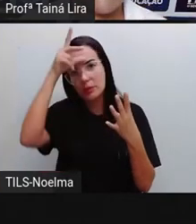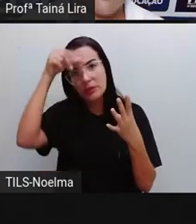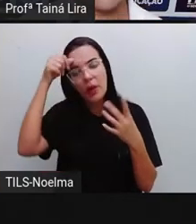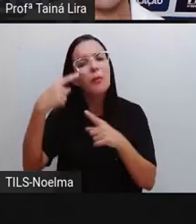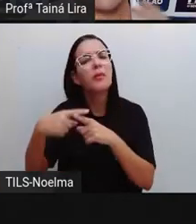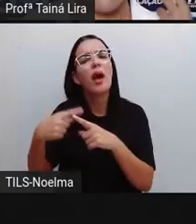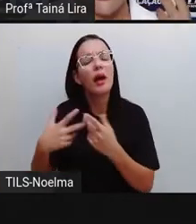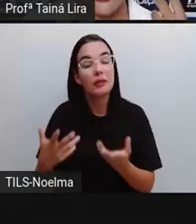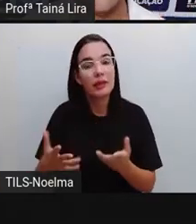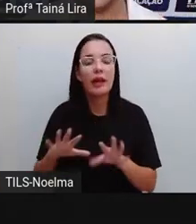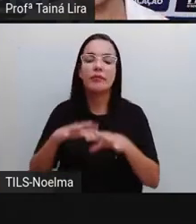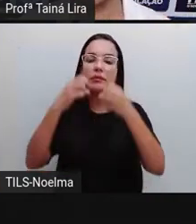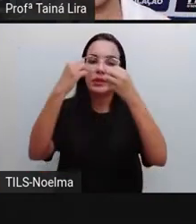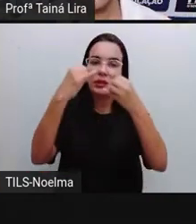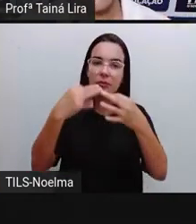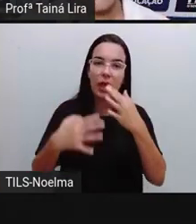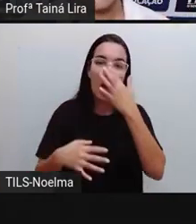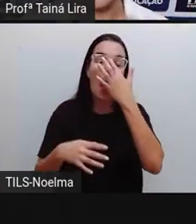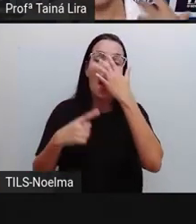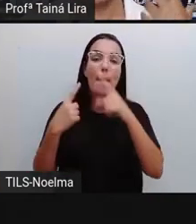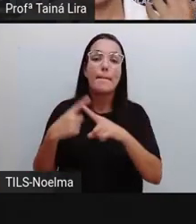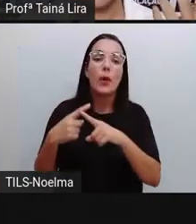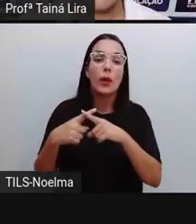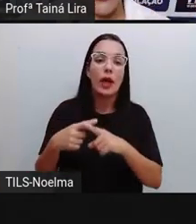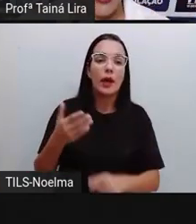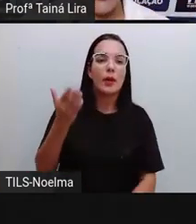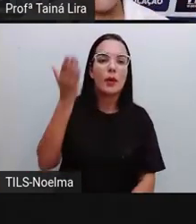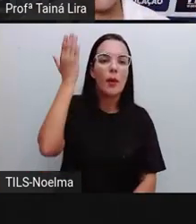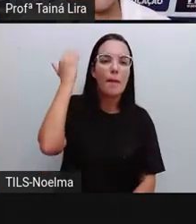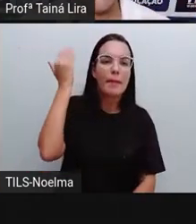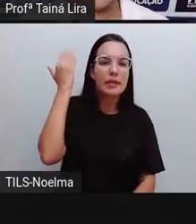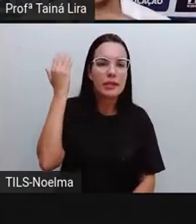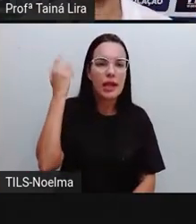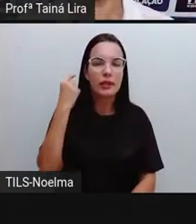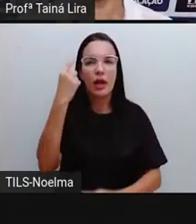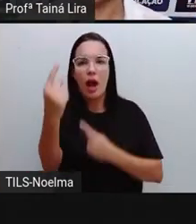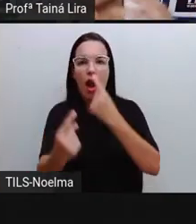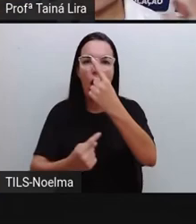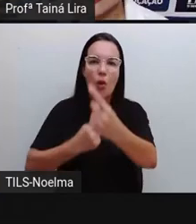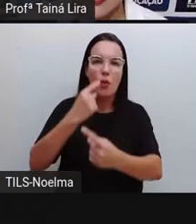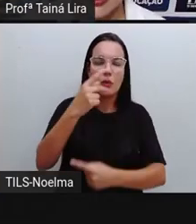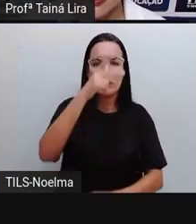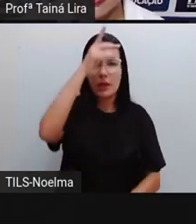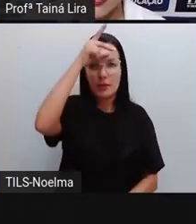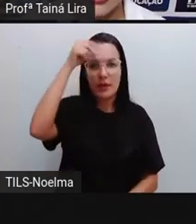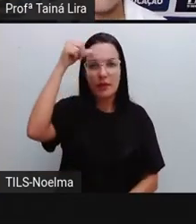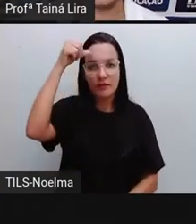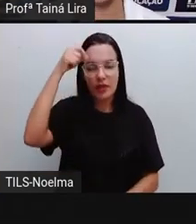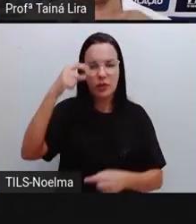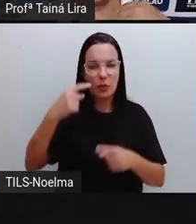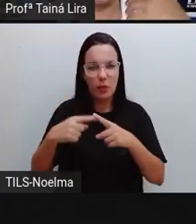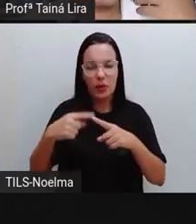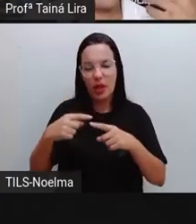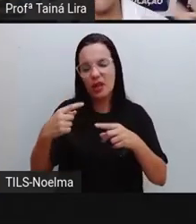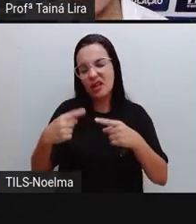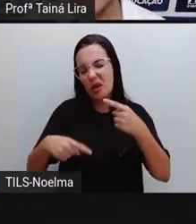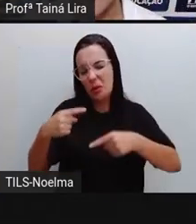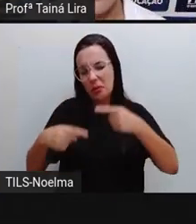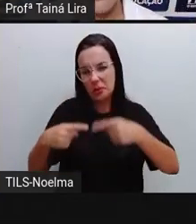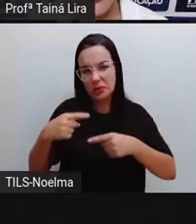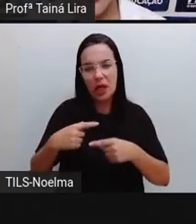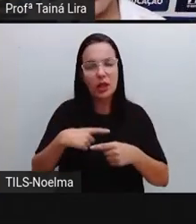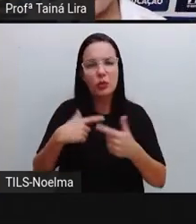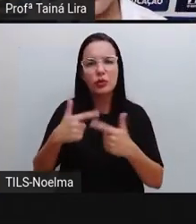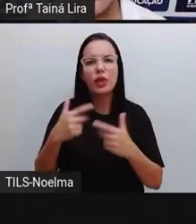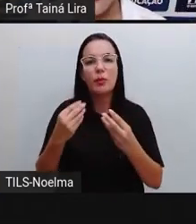porque teve mais de um prefeito? Porque, né, alguns prefeitos, até por questões mesmo políticas, eles não ficavam muito